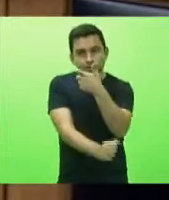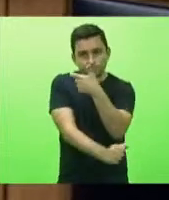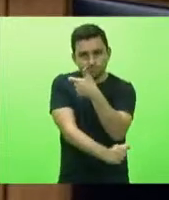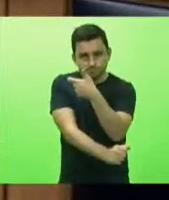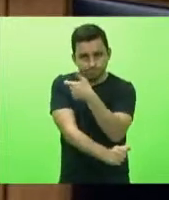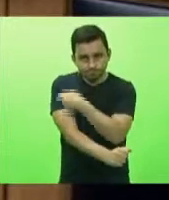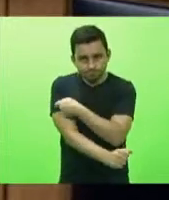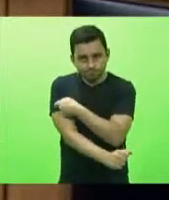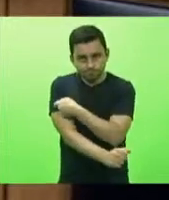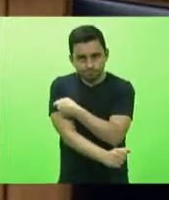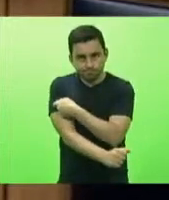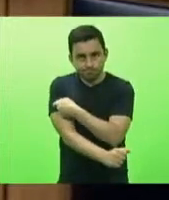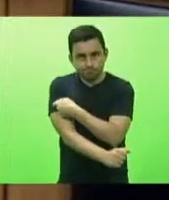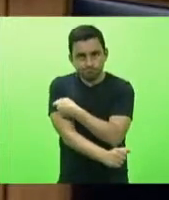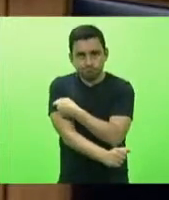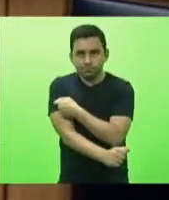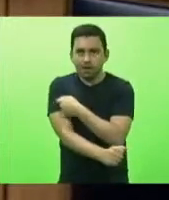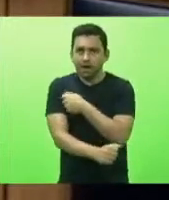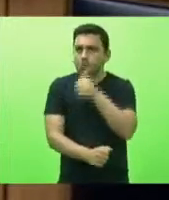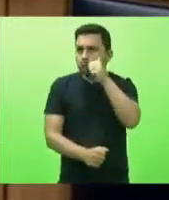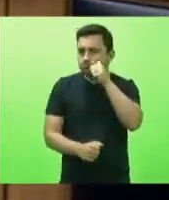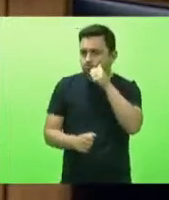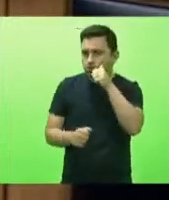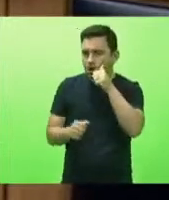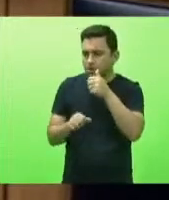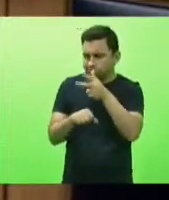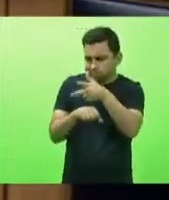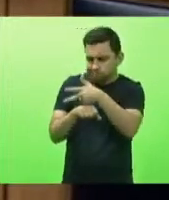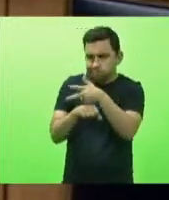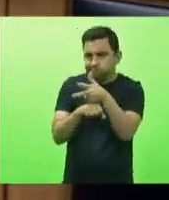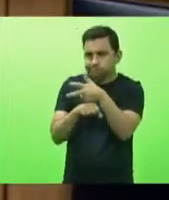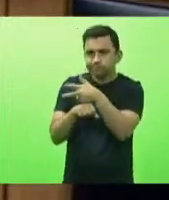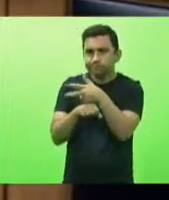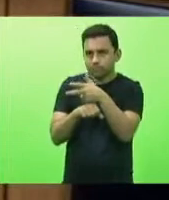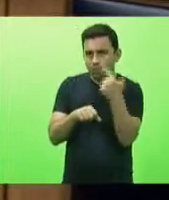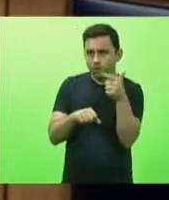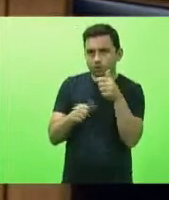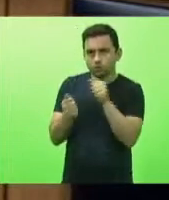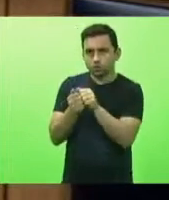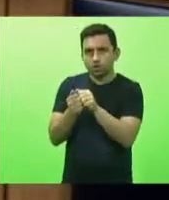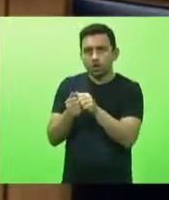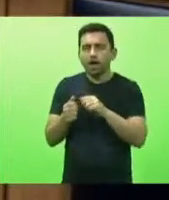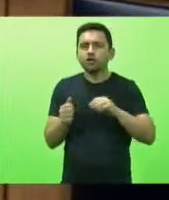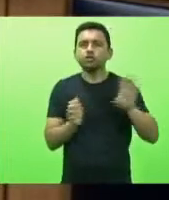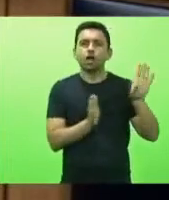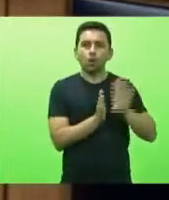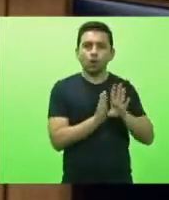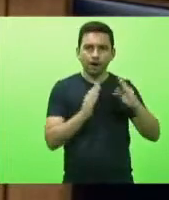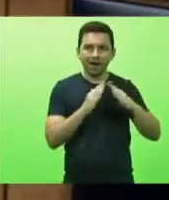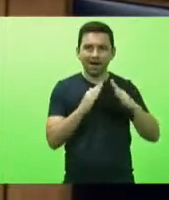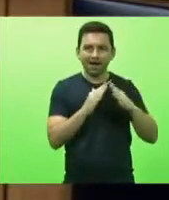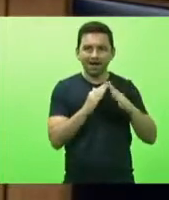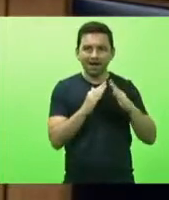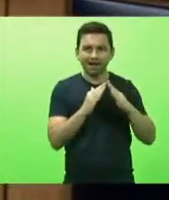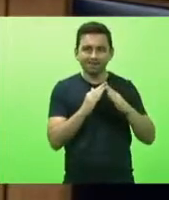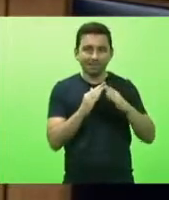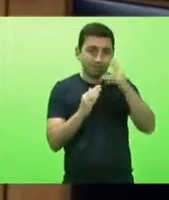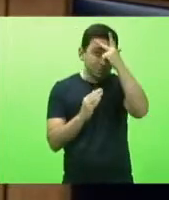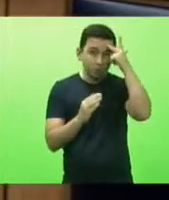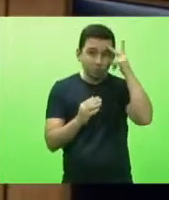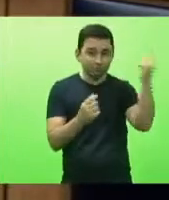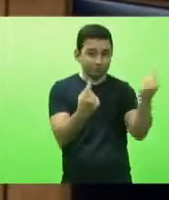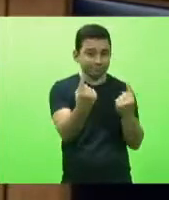teoricamente a vacina a cuidadora filmou ela recebendo a vacina e quando chegou em casa para receber os seus familiares